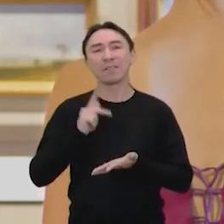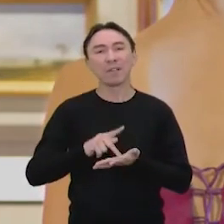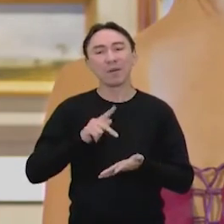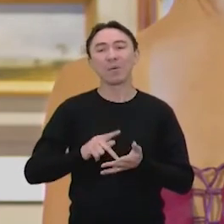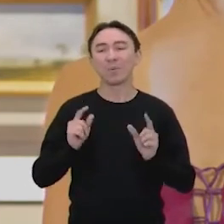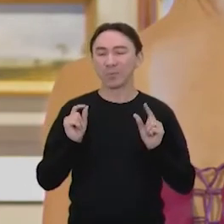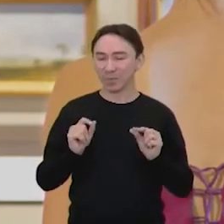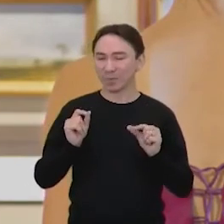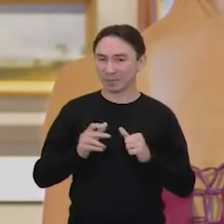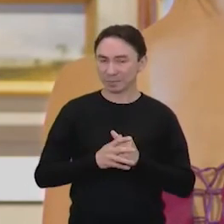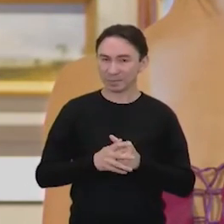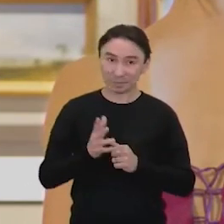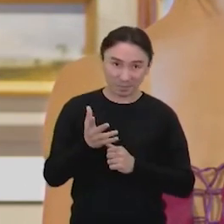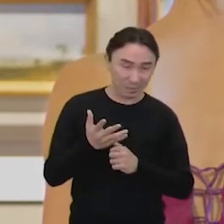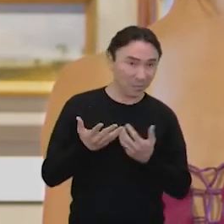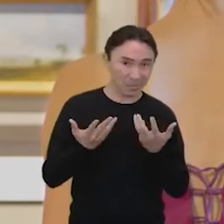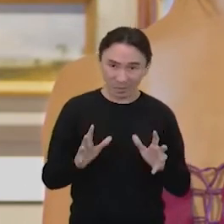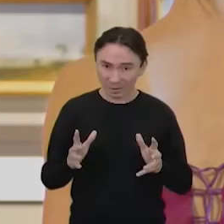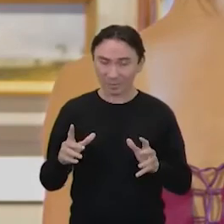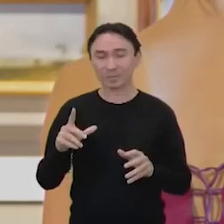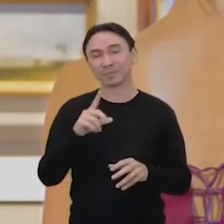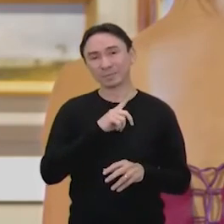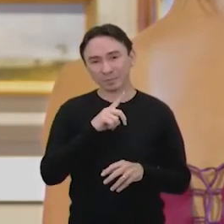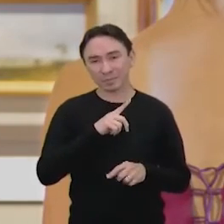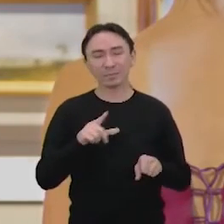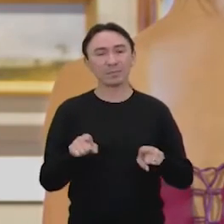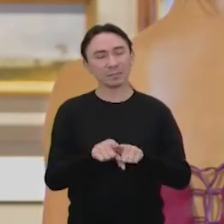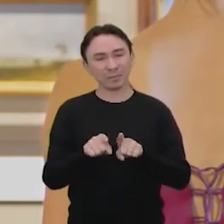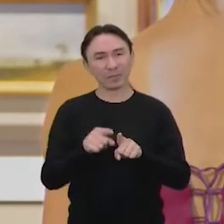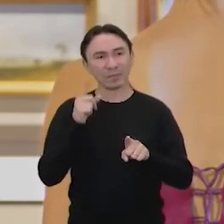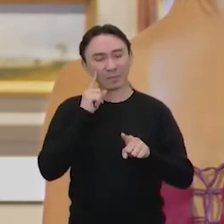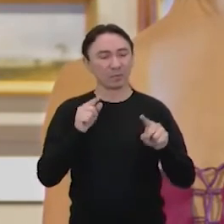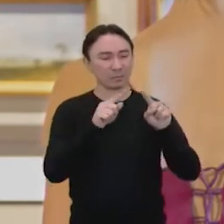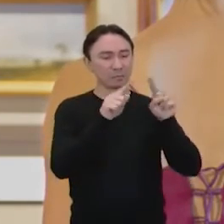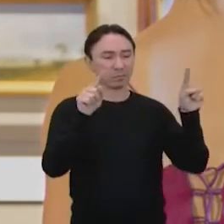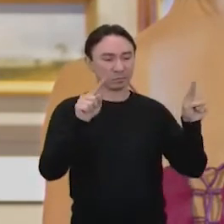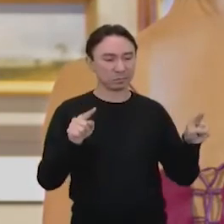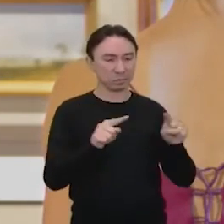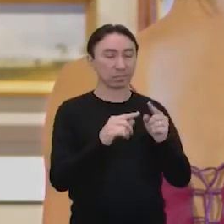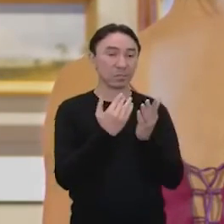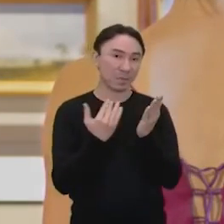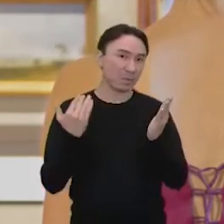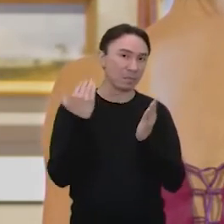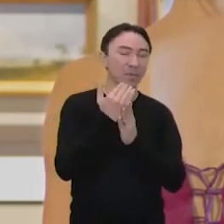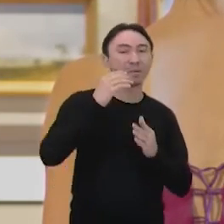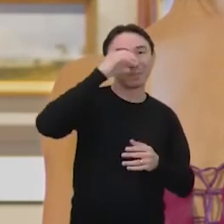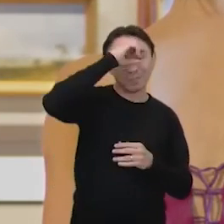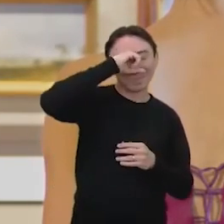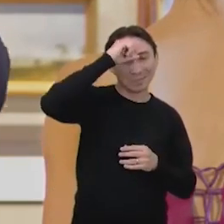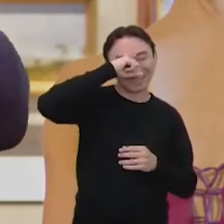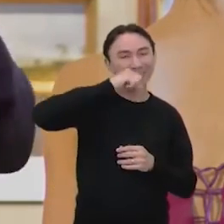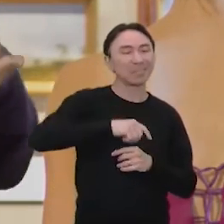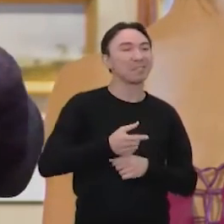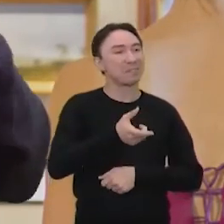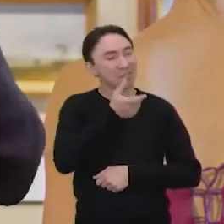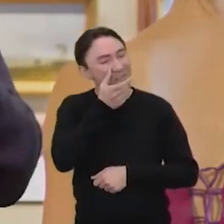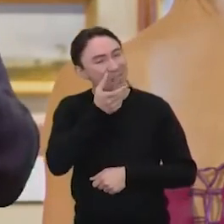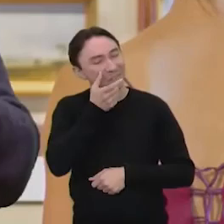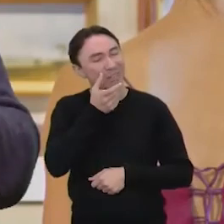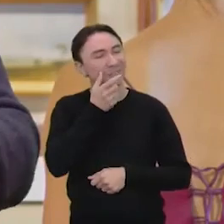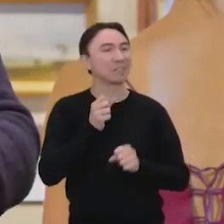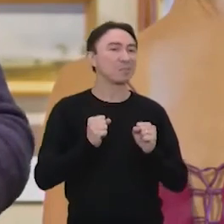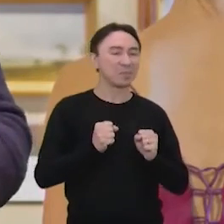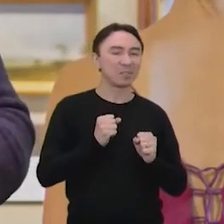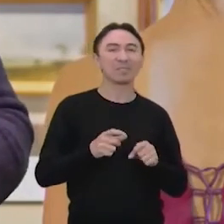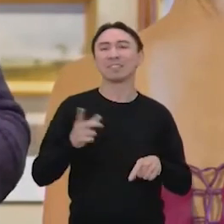a gente tem lá no Box Saiba Mais. Toda a história desse quadro aí, você pode acompanhar. É muito interessante. E aí, você vai saber a verdadeira. Por que